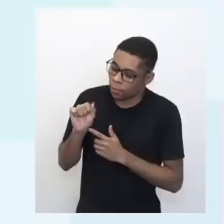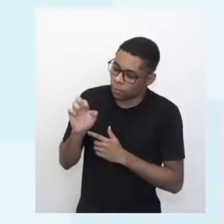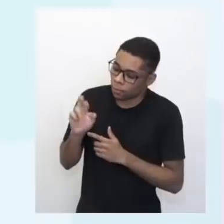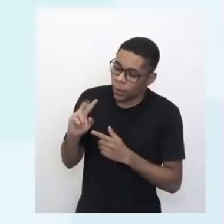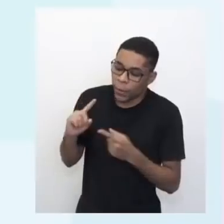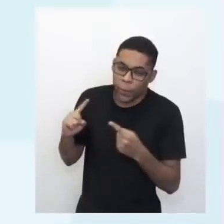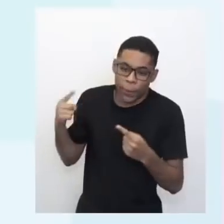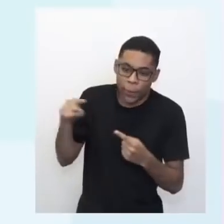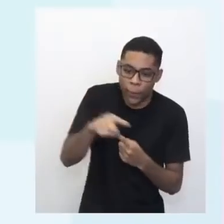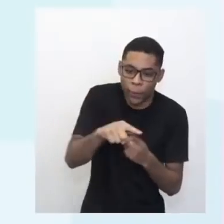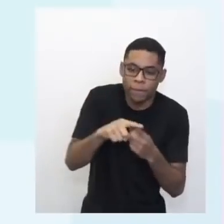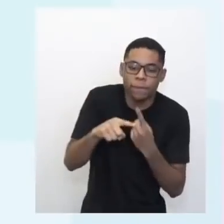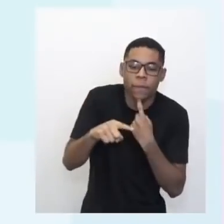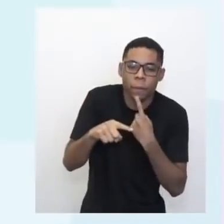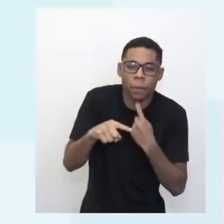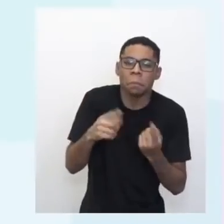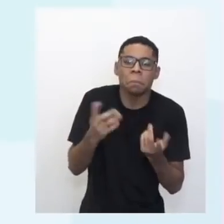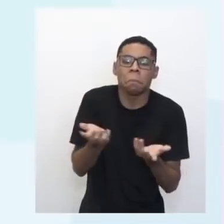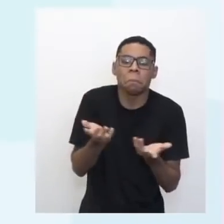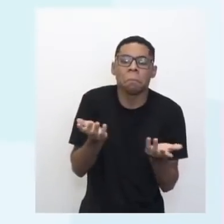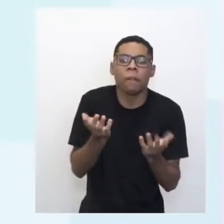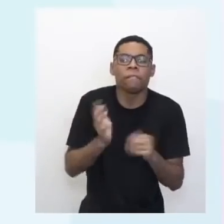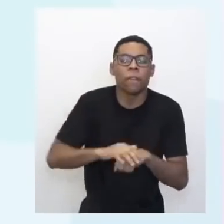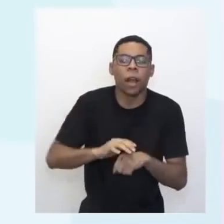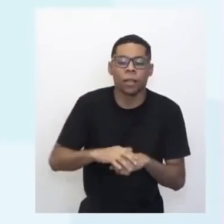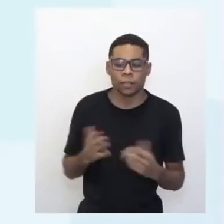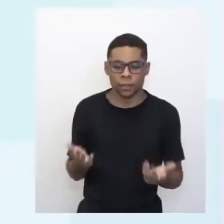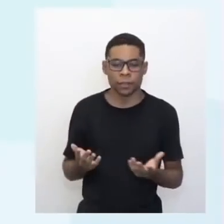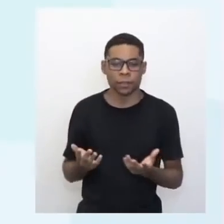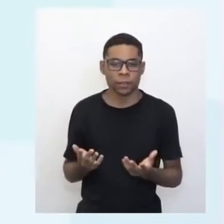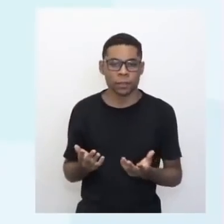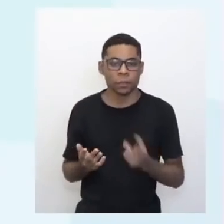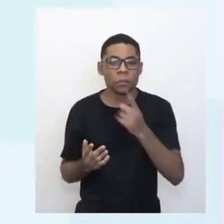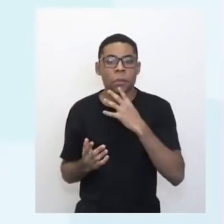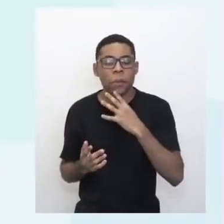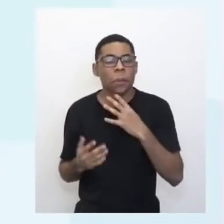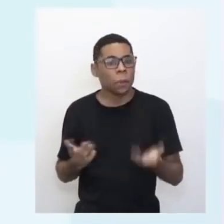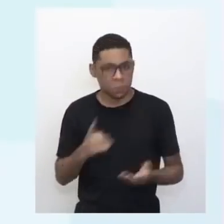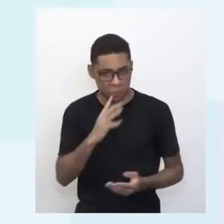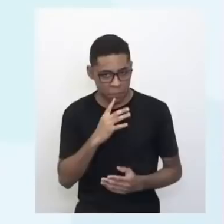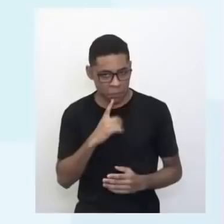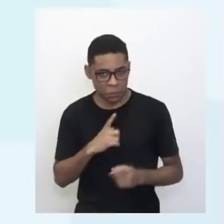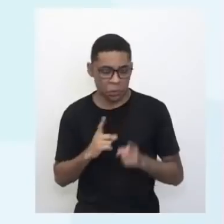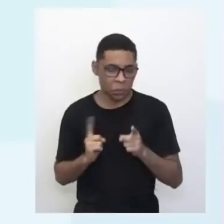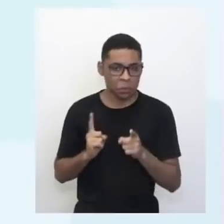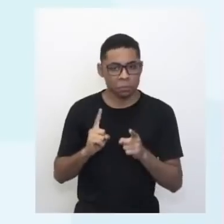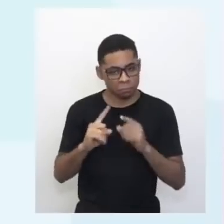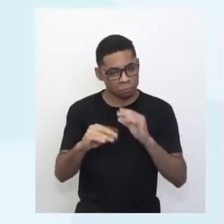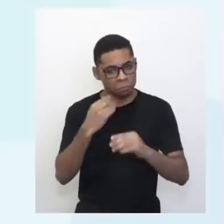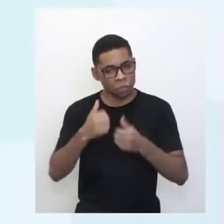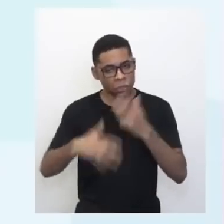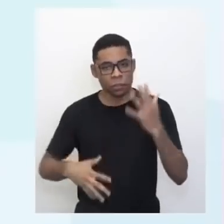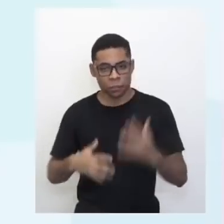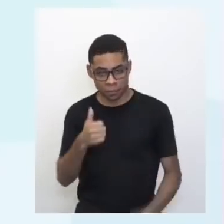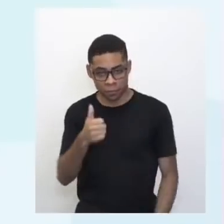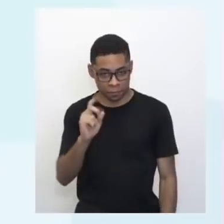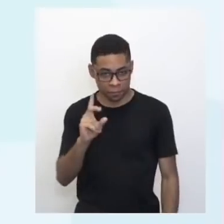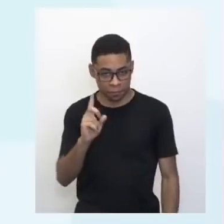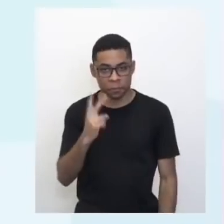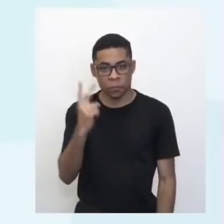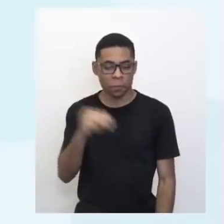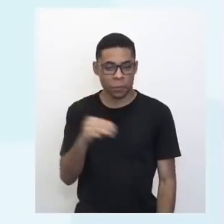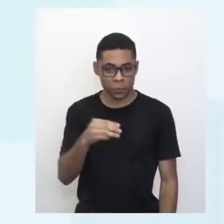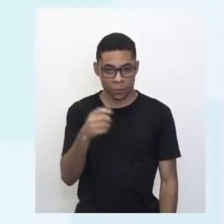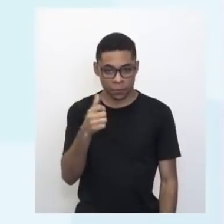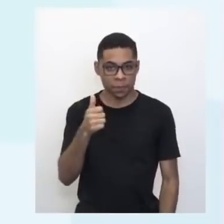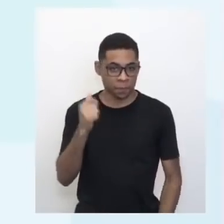coerente emitida aí por essa radiação chamada laser você conhece? Você conhece alguma? Coloca aí rapidamente para mim em dois